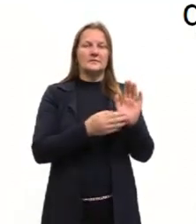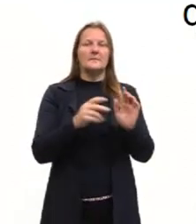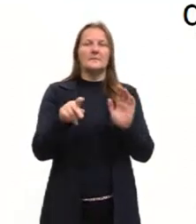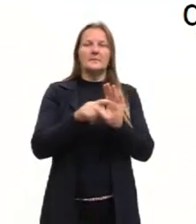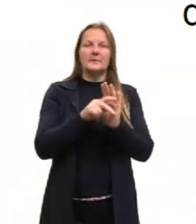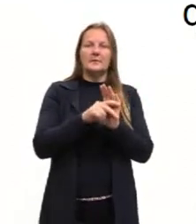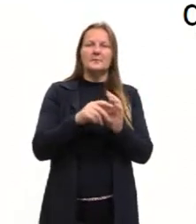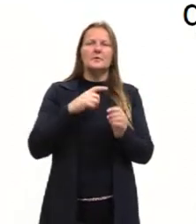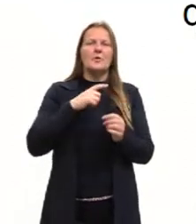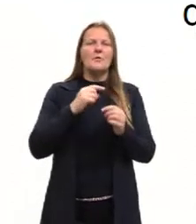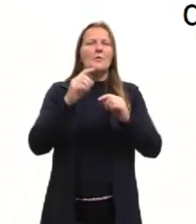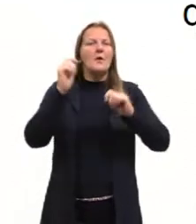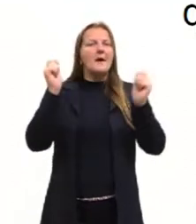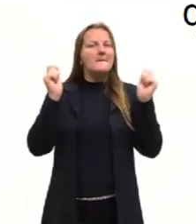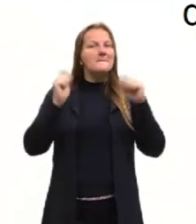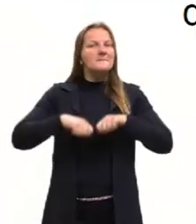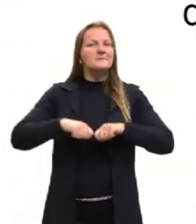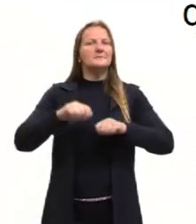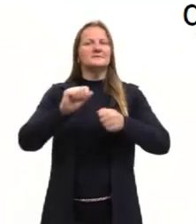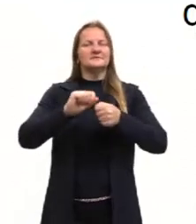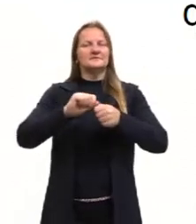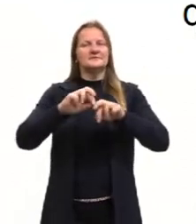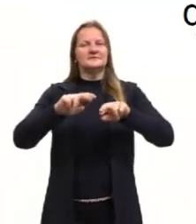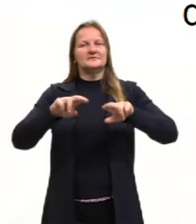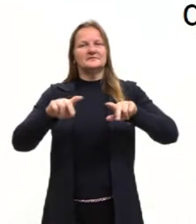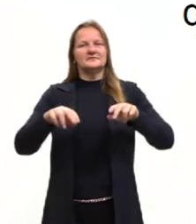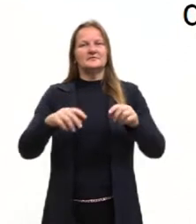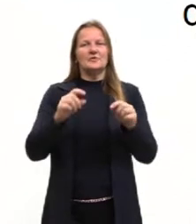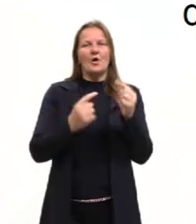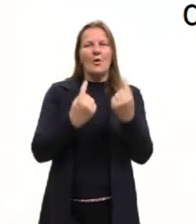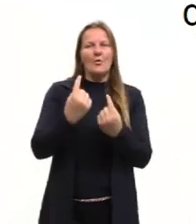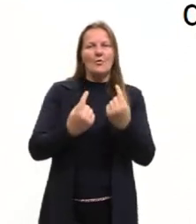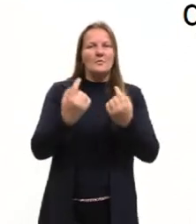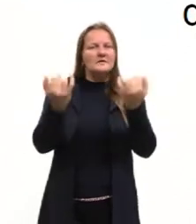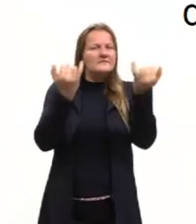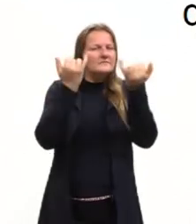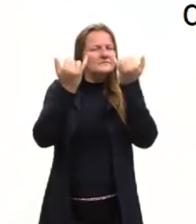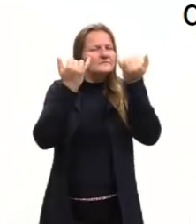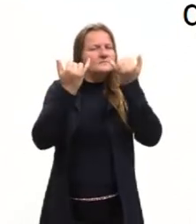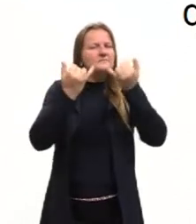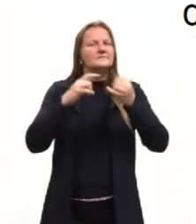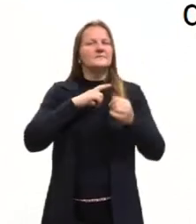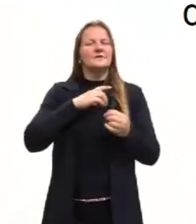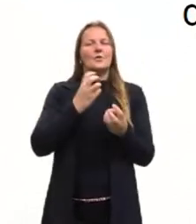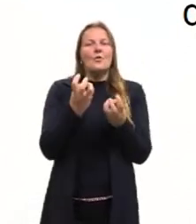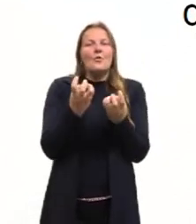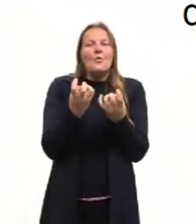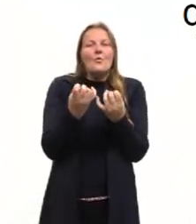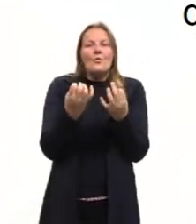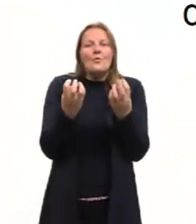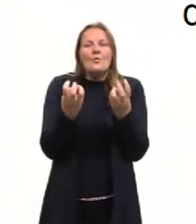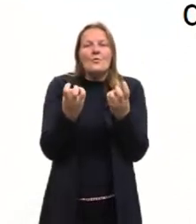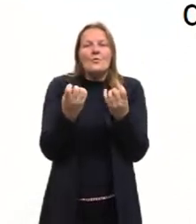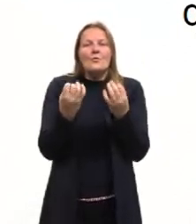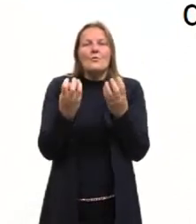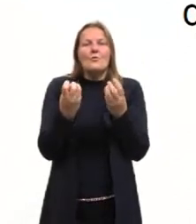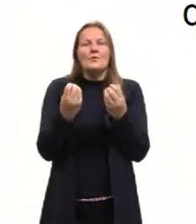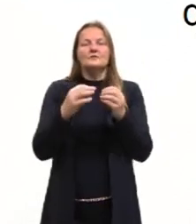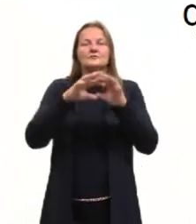se refere à possibilidade, então, de determinadas informações quantitativas se